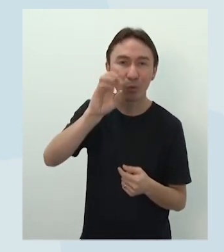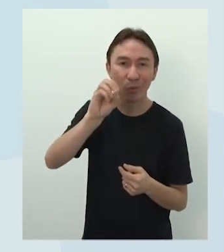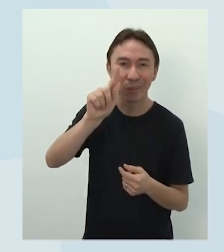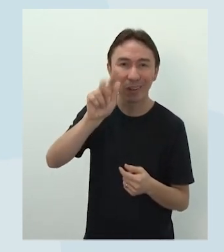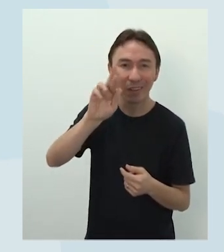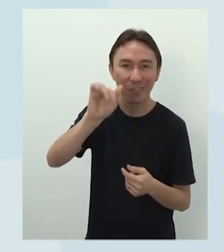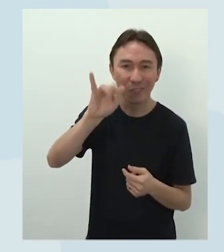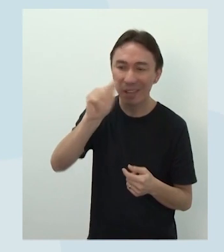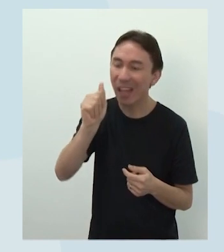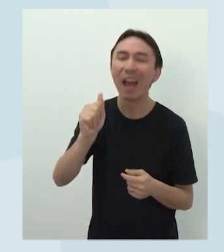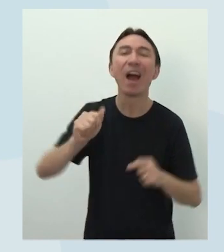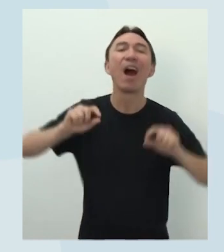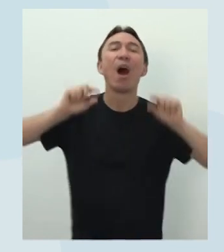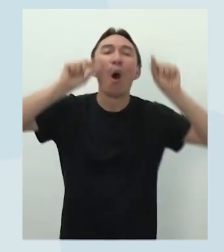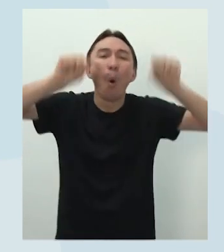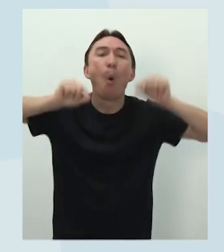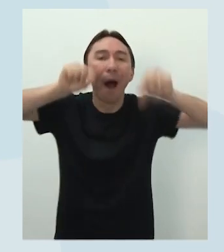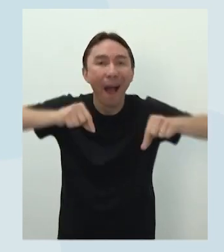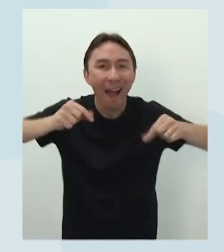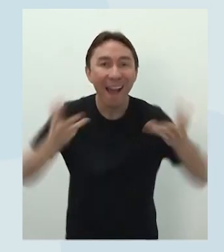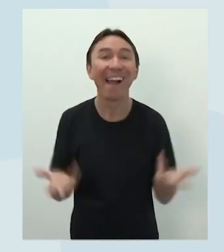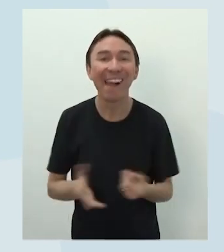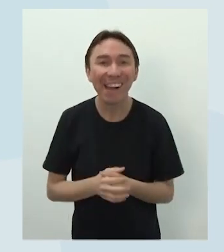Eles são o quê, galera? E aí?